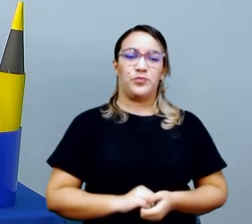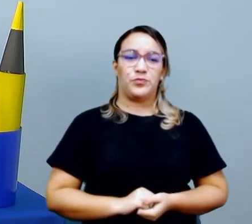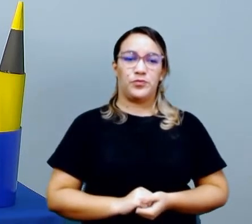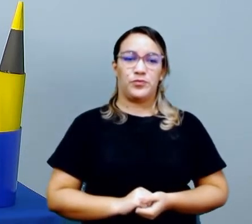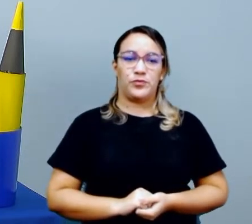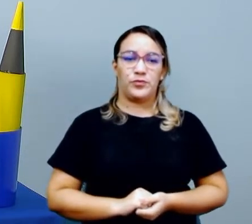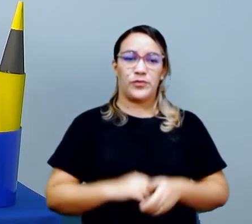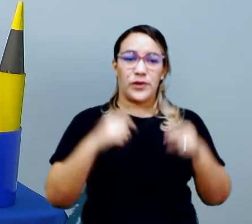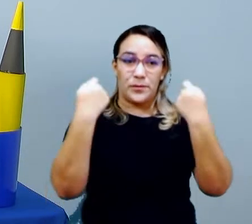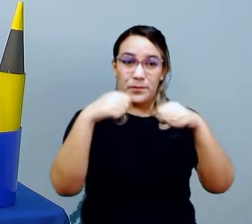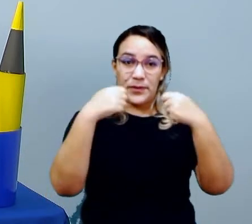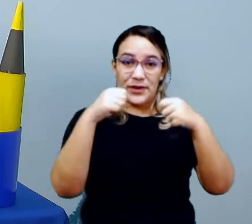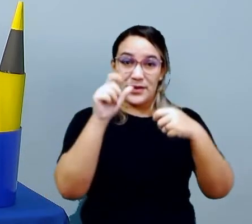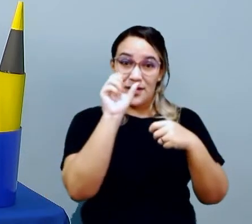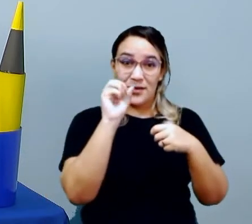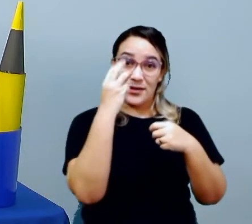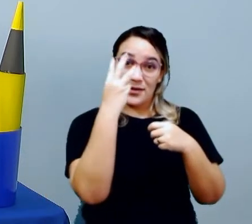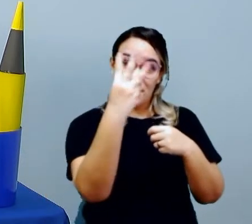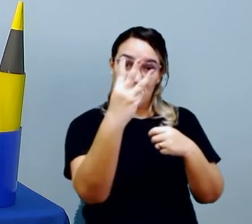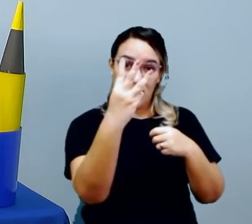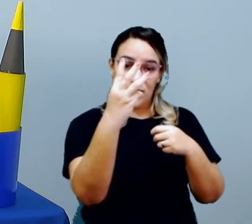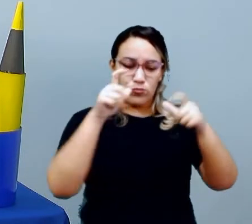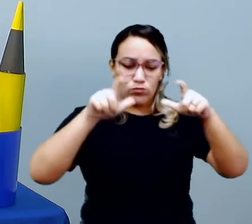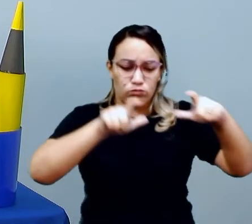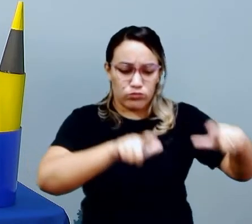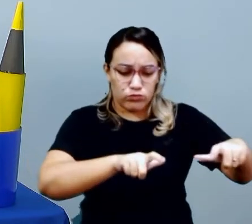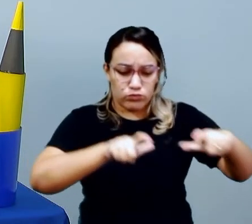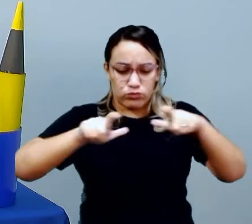Vamos precisar de três círculos, tá bom?